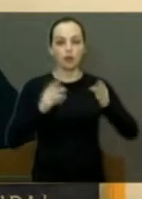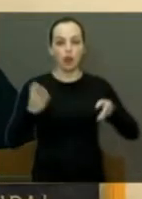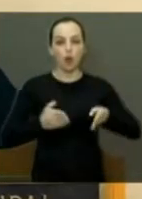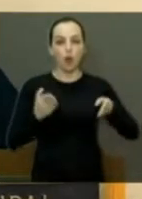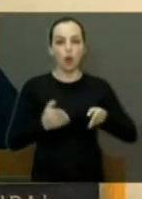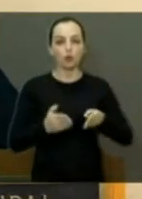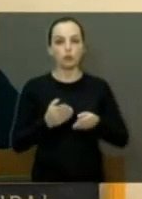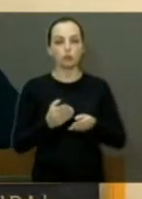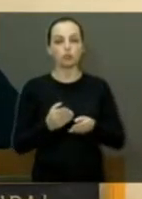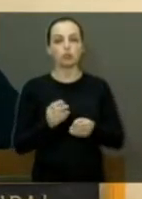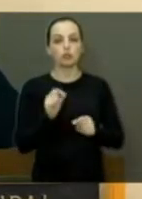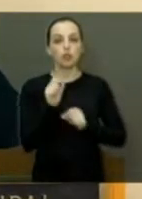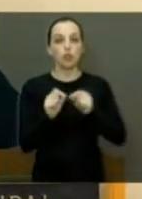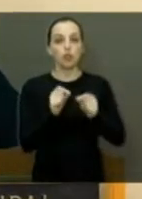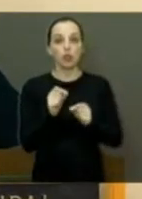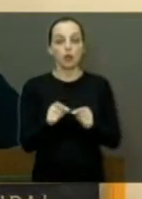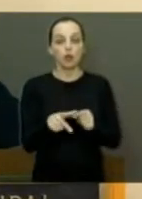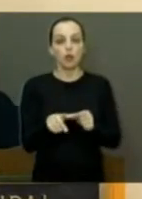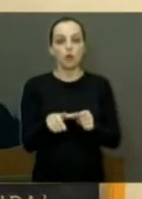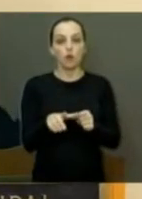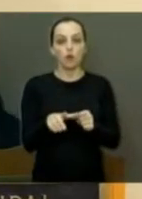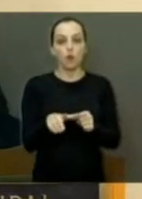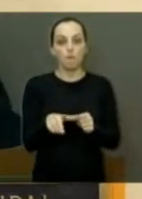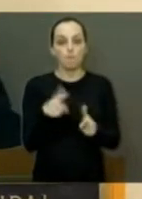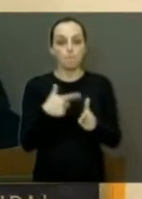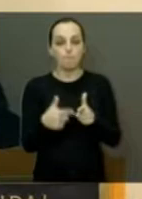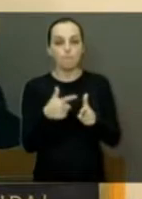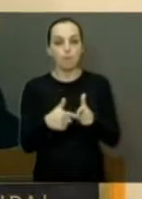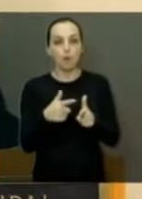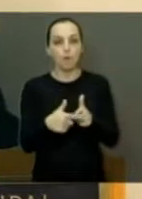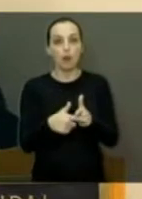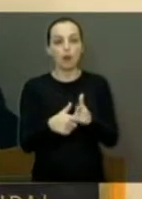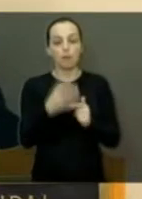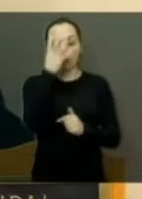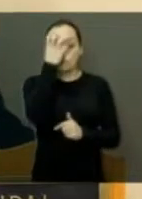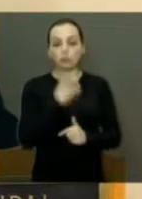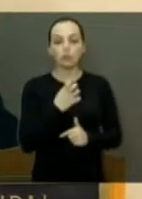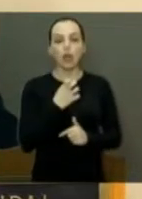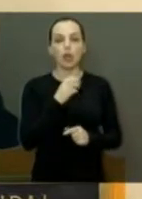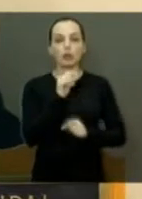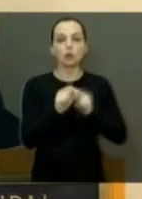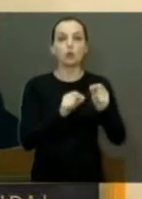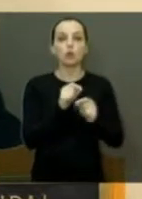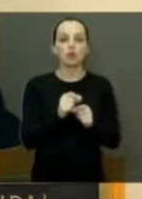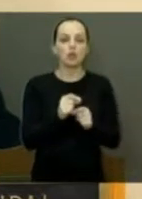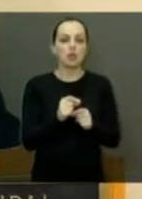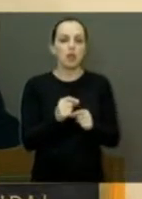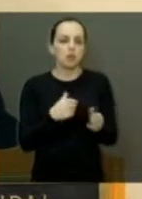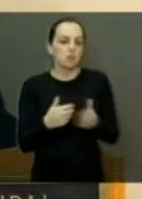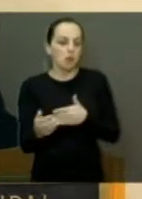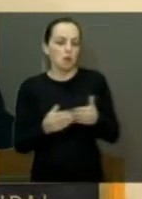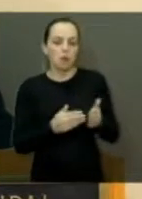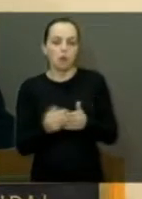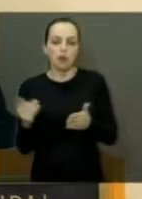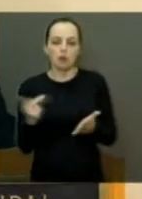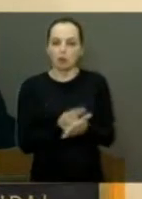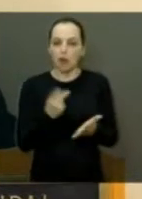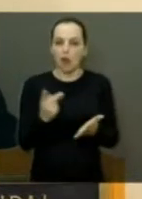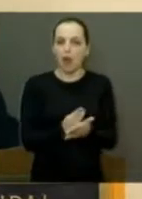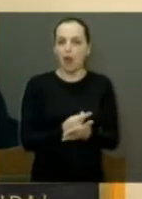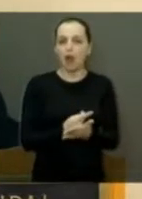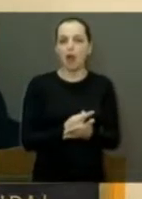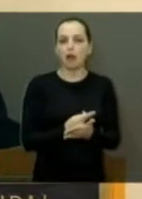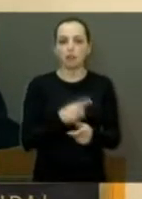nós fomos surpreendidos com um problema lá gravíssimo, por isso que eu falo que toda falha em equipamento tem que ser